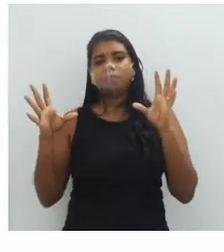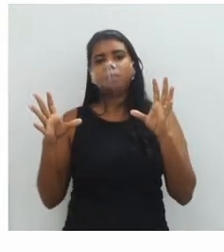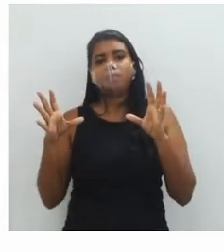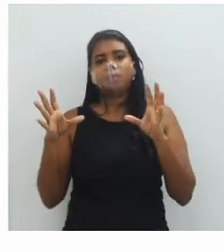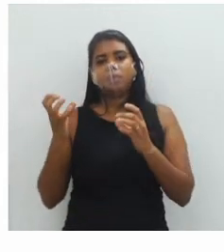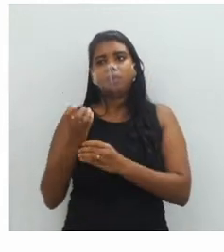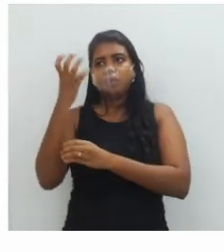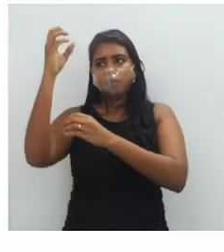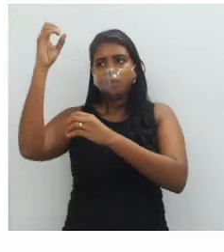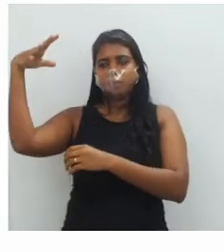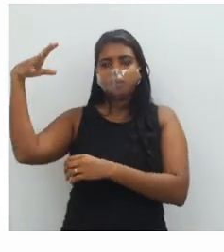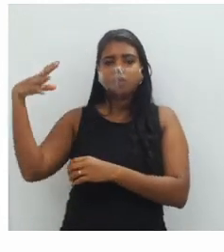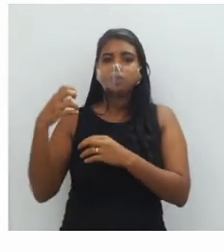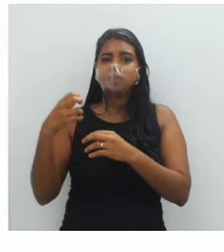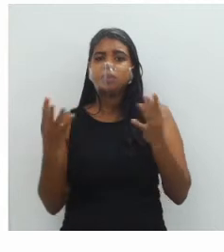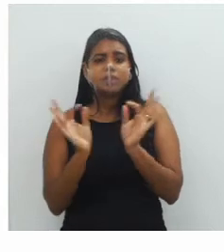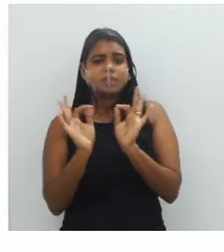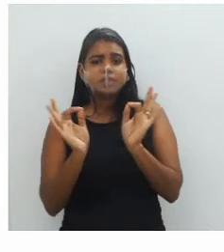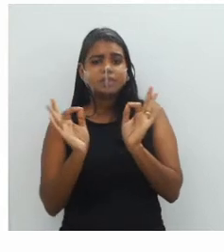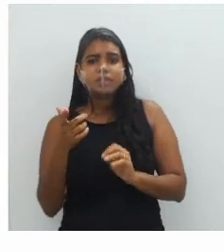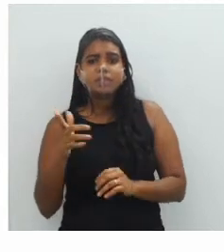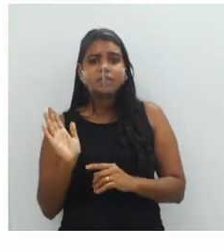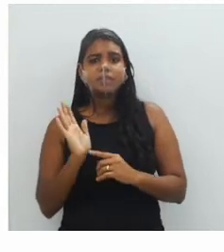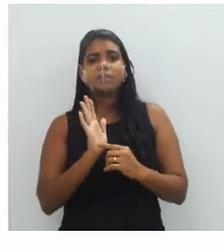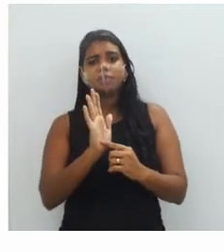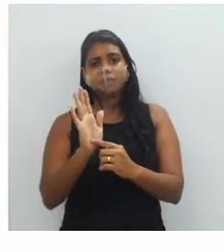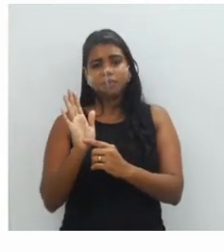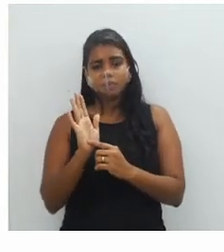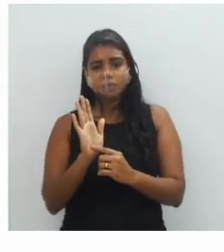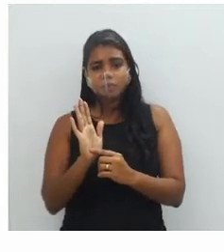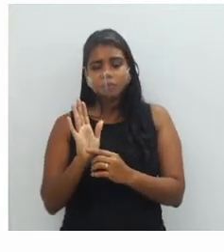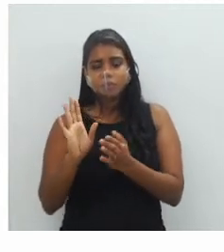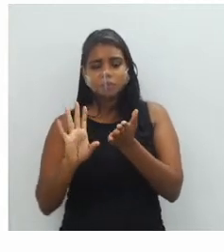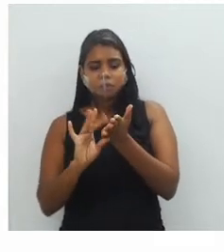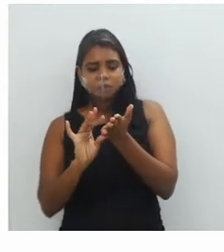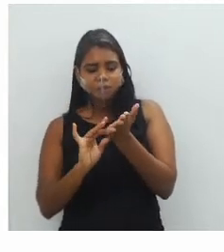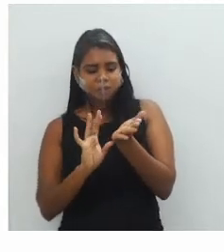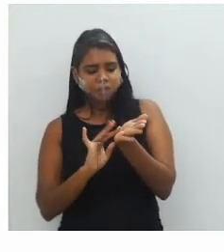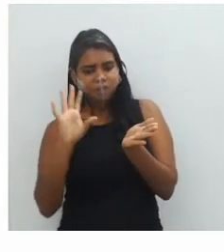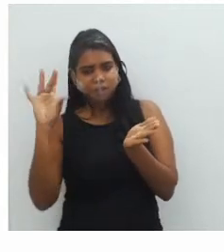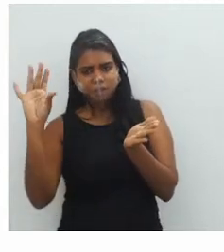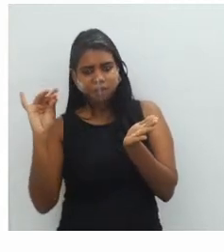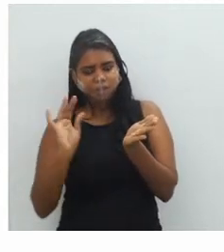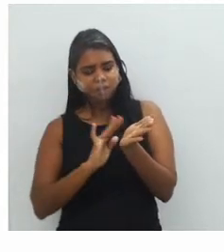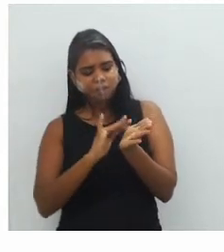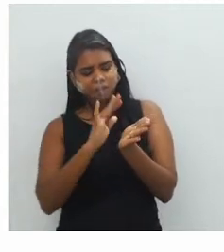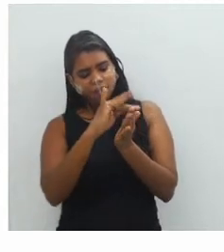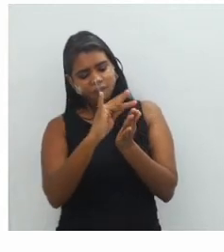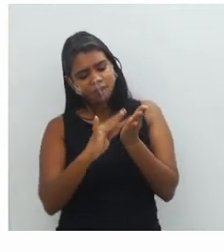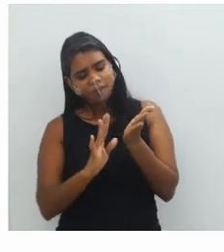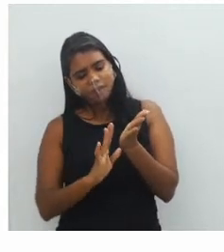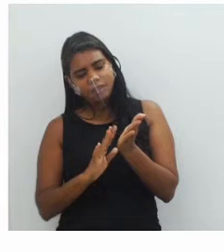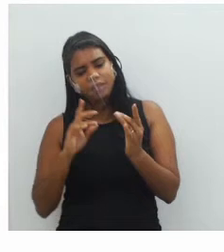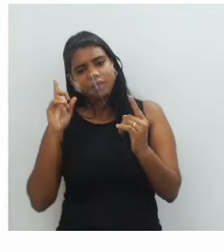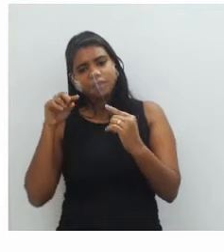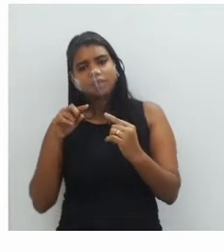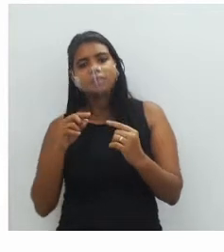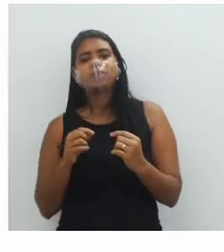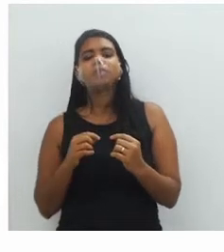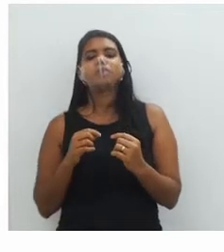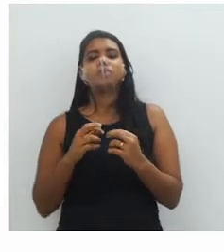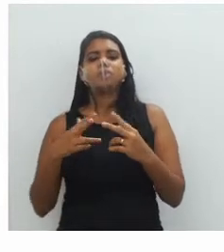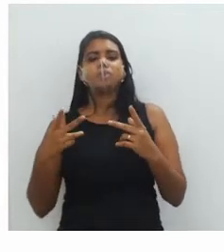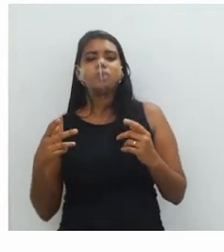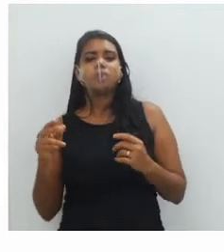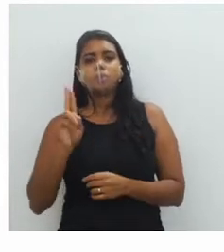eram comuns até então. Então, esses objetos, o artista aqui, ele faz uma colagem de todos esses objetos que são tendências